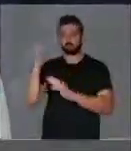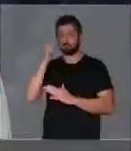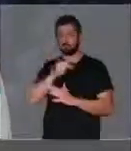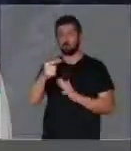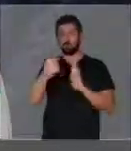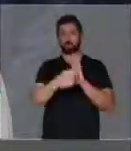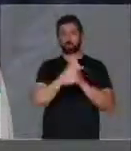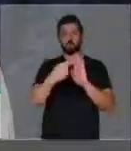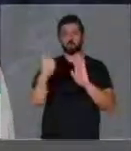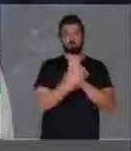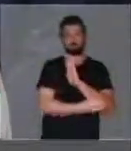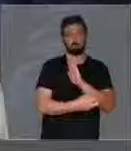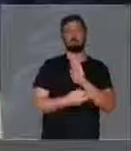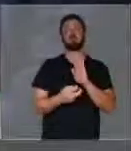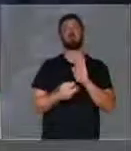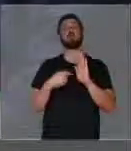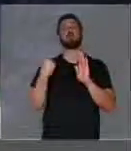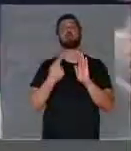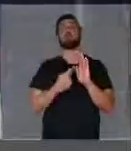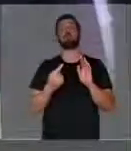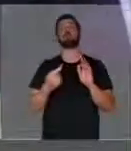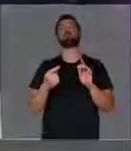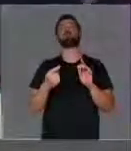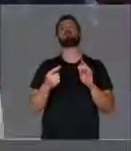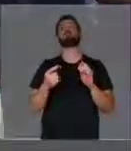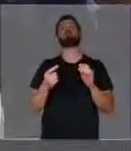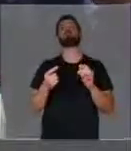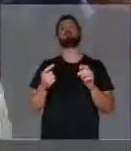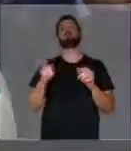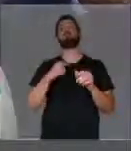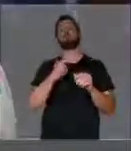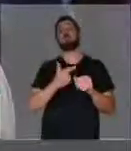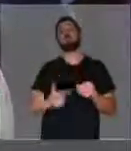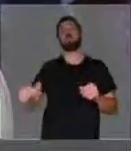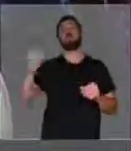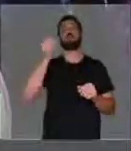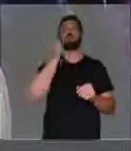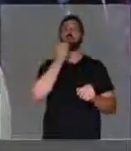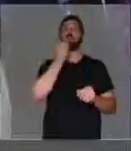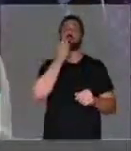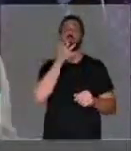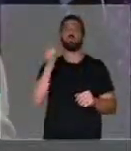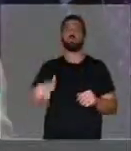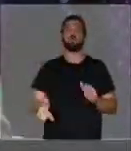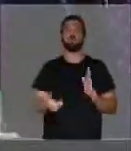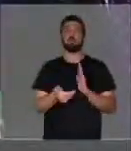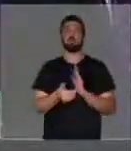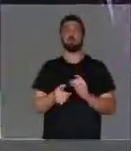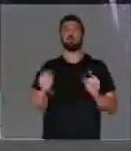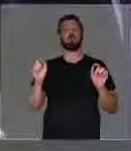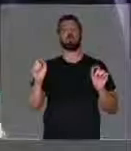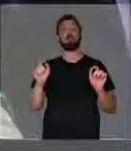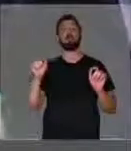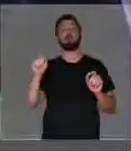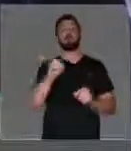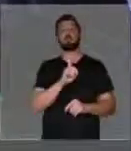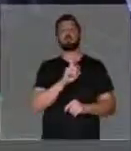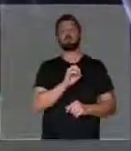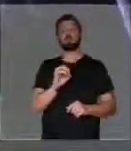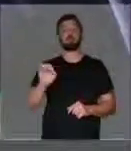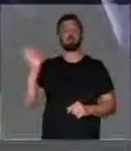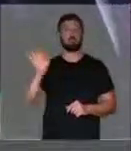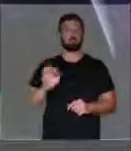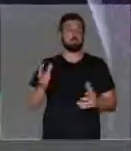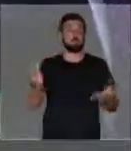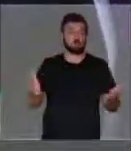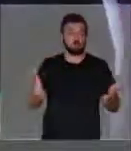derrubada desse veto traz também uma outra oportunidade para essa casa, que é a unanimidade